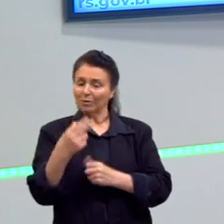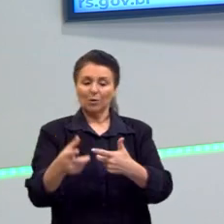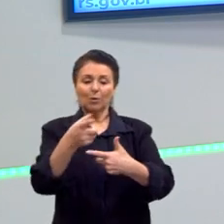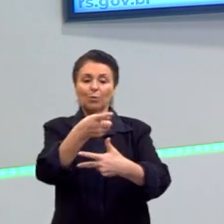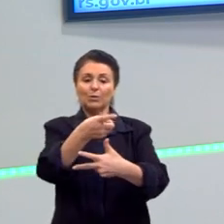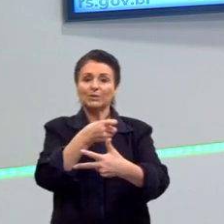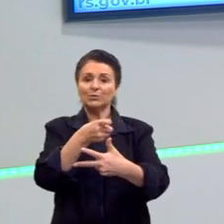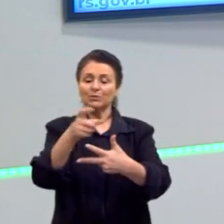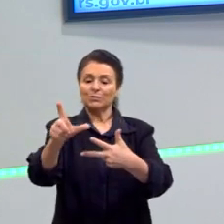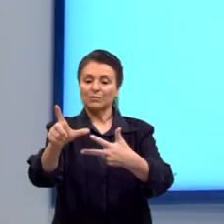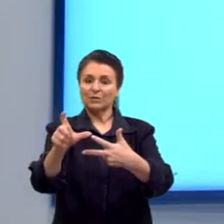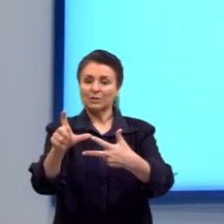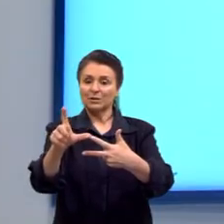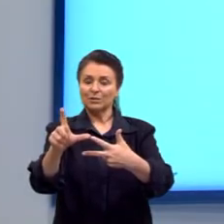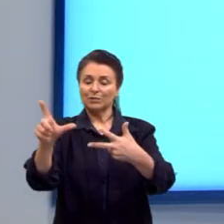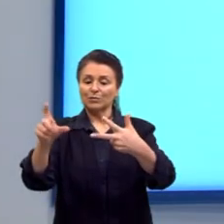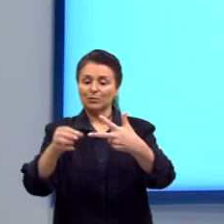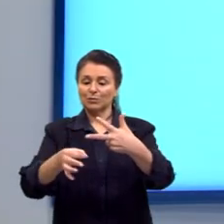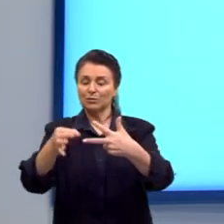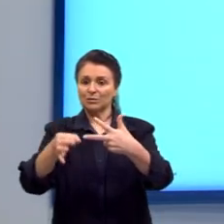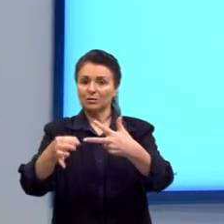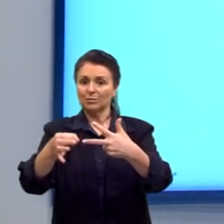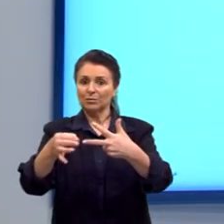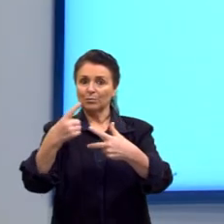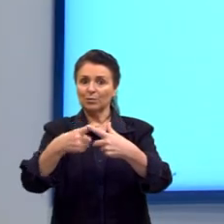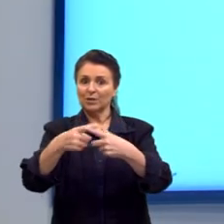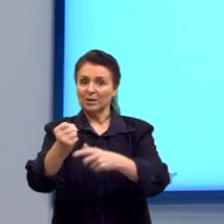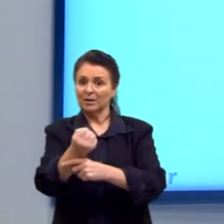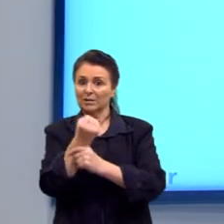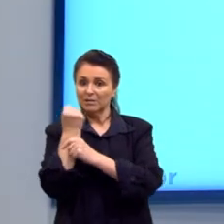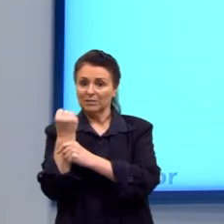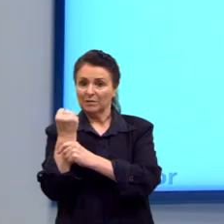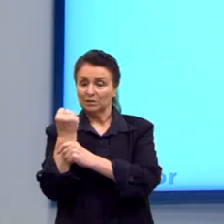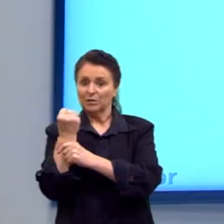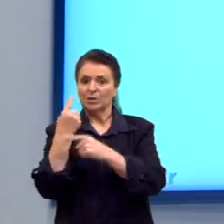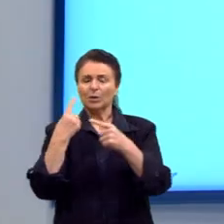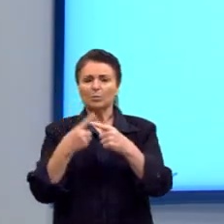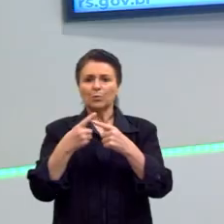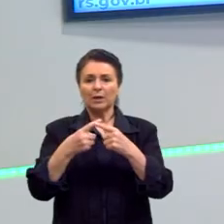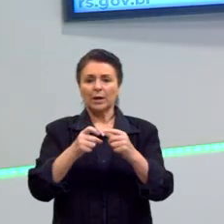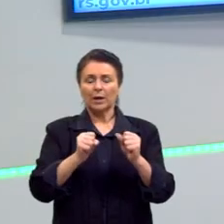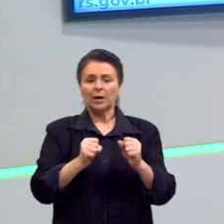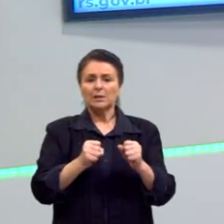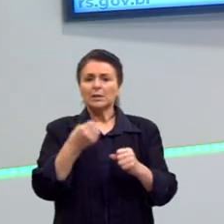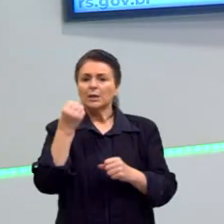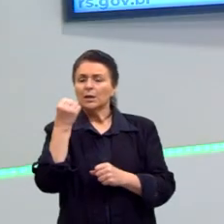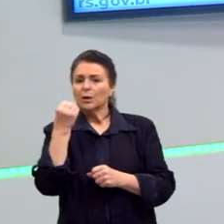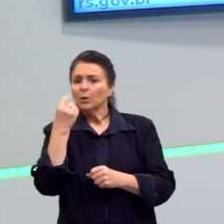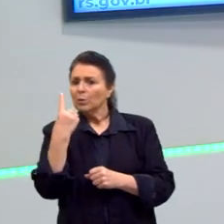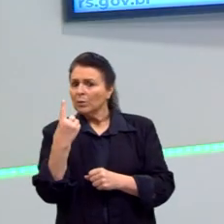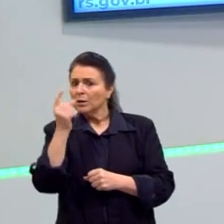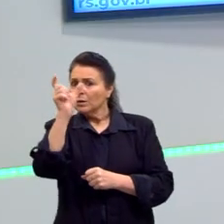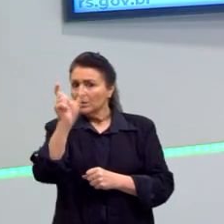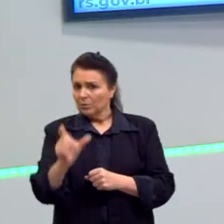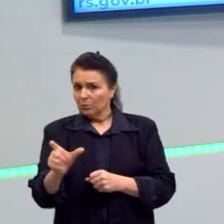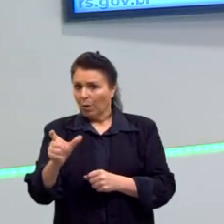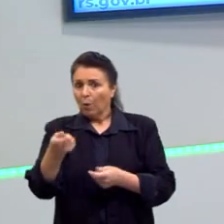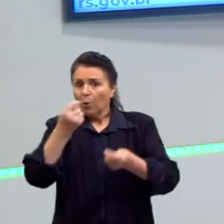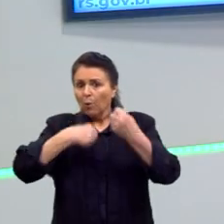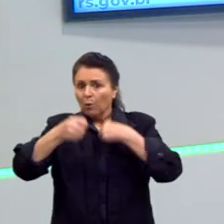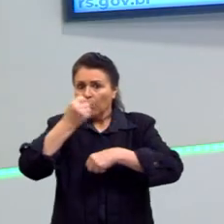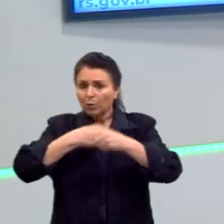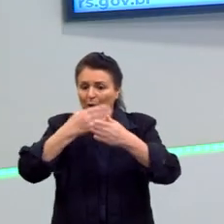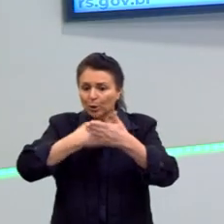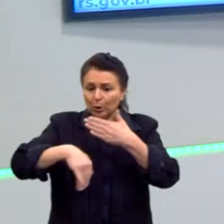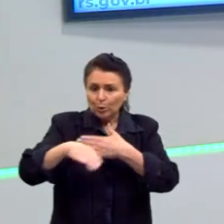Executivo, Legislativo e Judiciário. Por que ele defende isso? Porque se eu puder ficar muito na mão apenas de uma pessoa ou de um